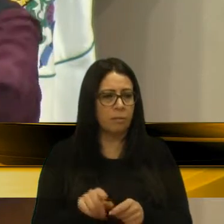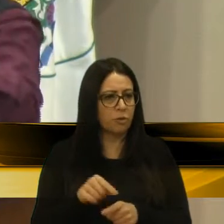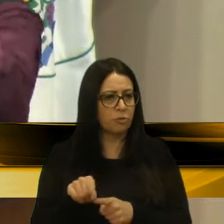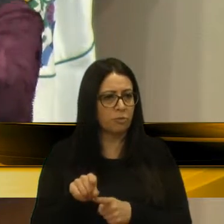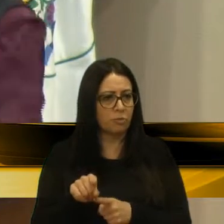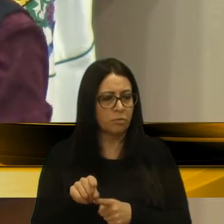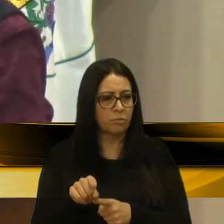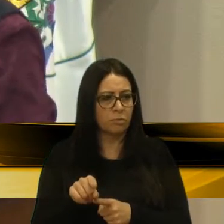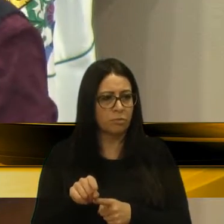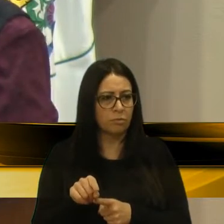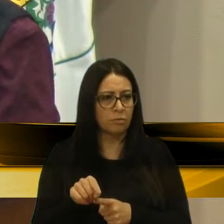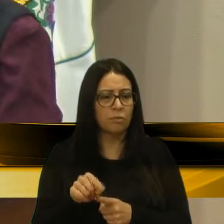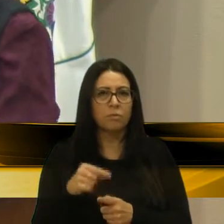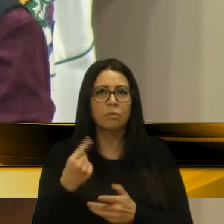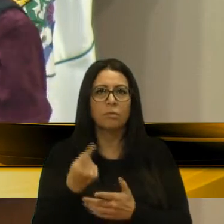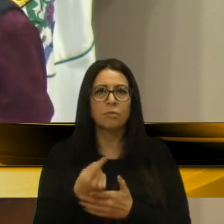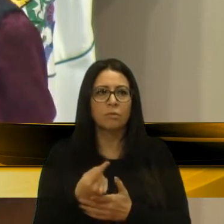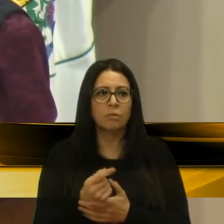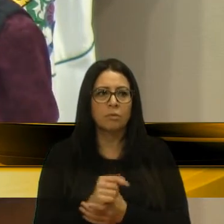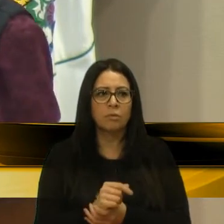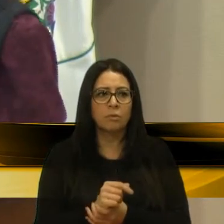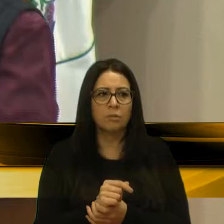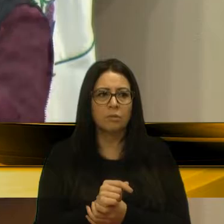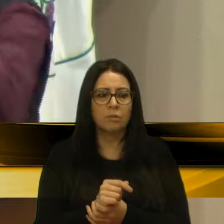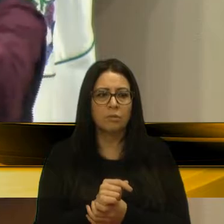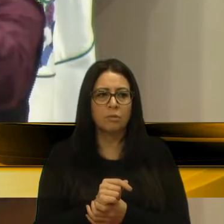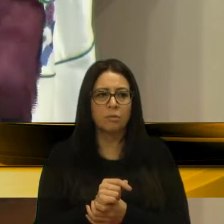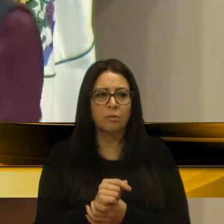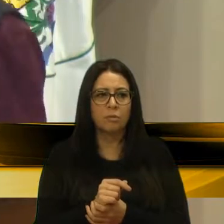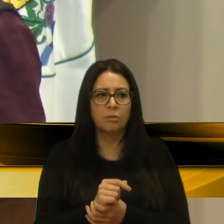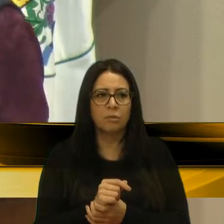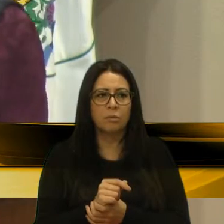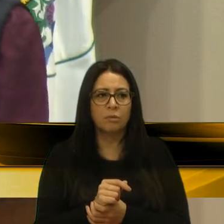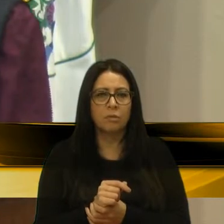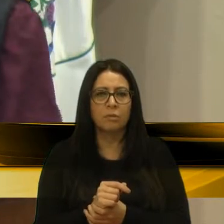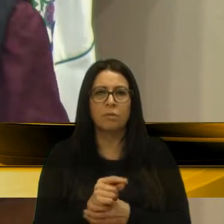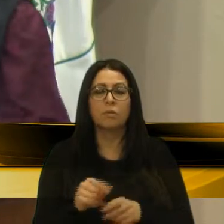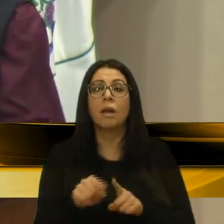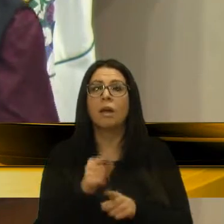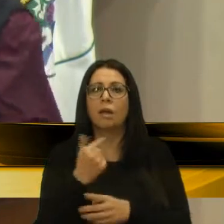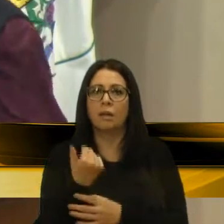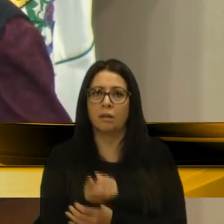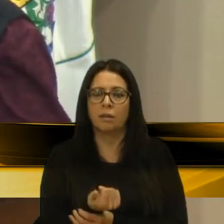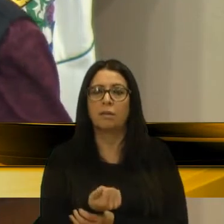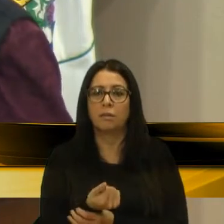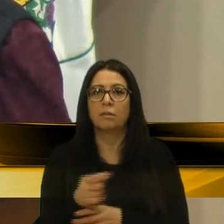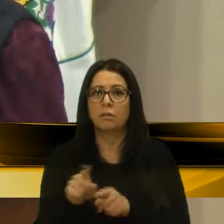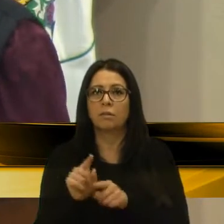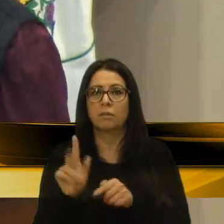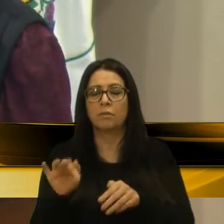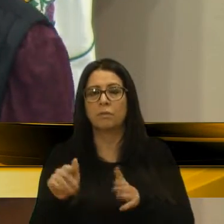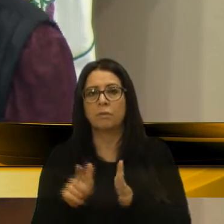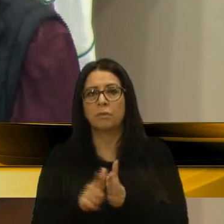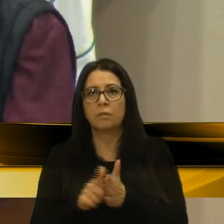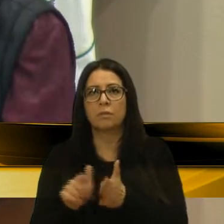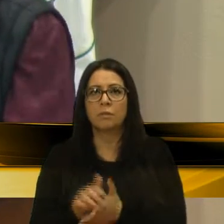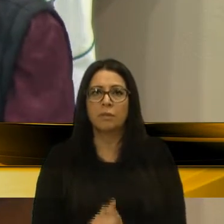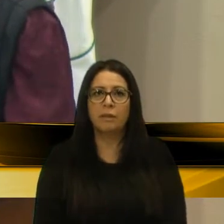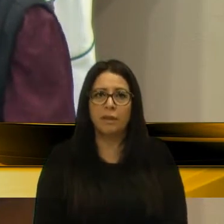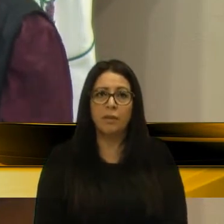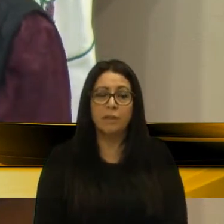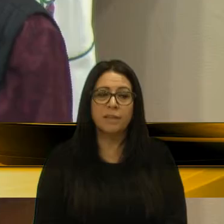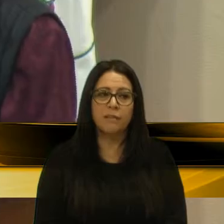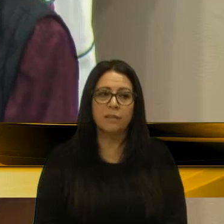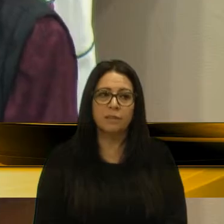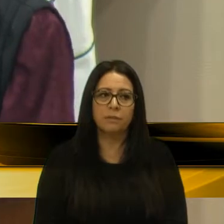lá, coisas, as coisas aconteceriam de imediato, sem muitas reuniões, muitas vezes, e que não saiam do papel. Mas tem que ser